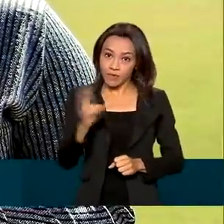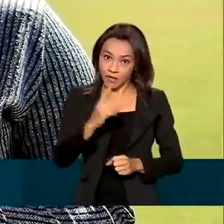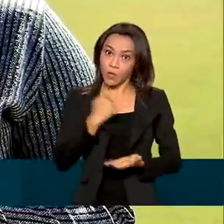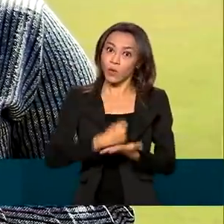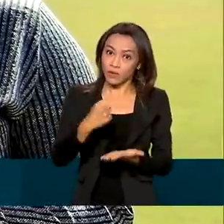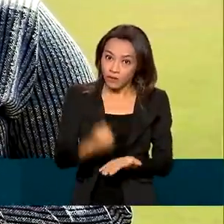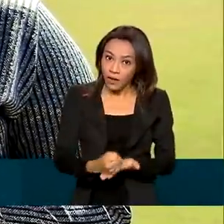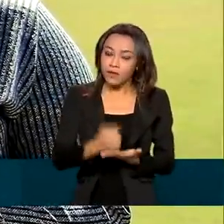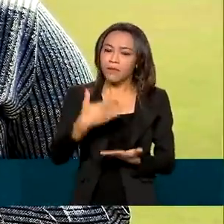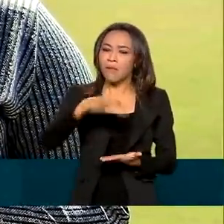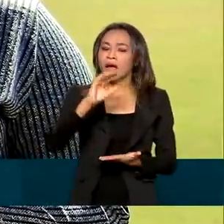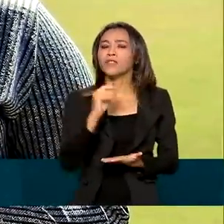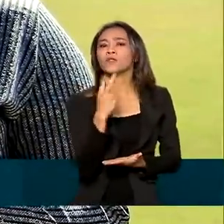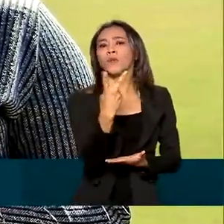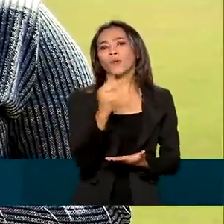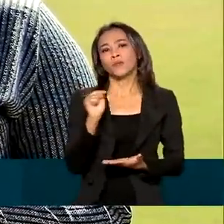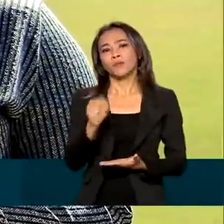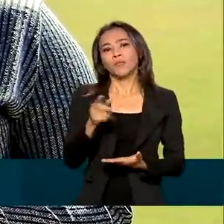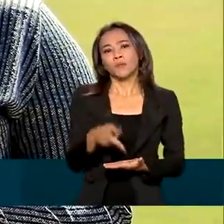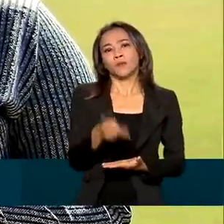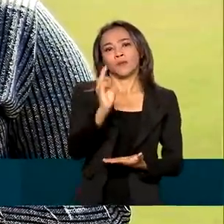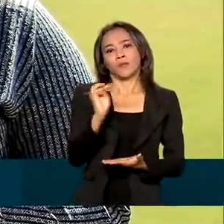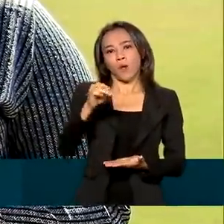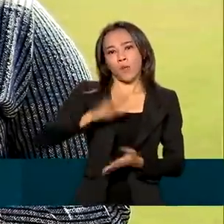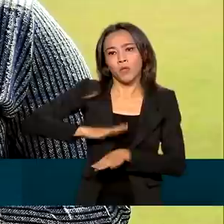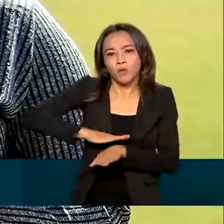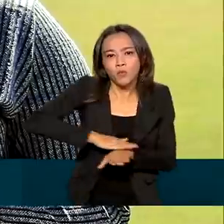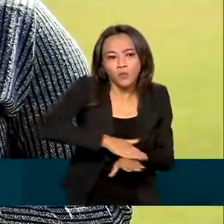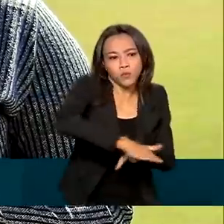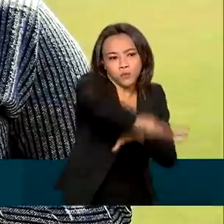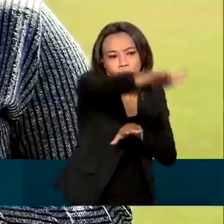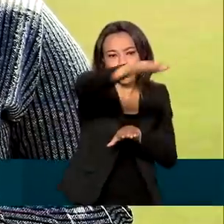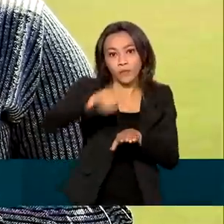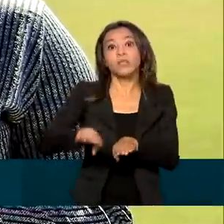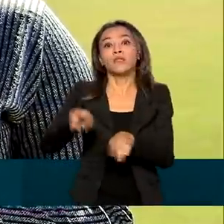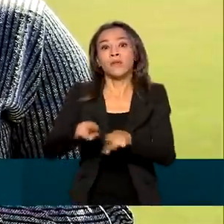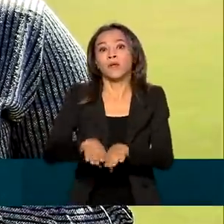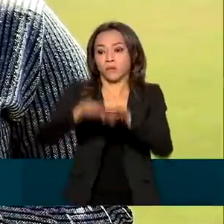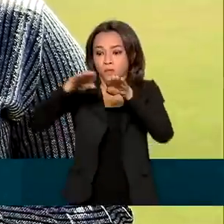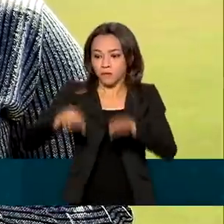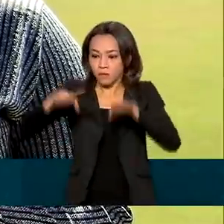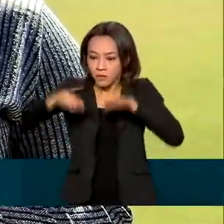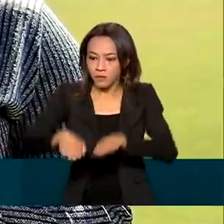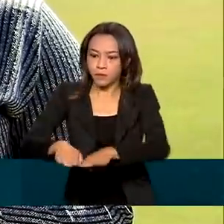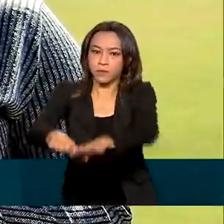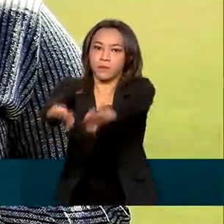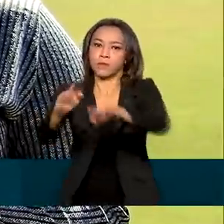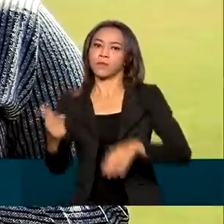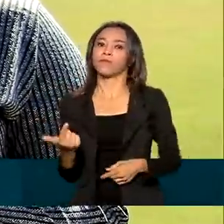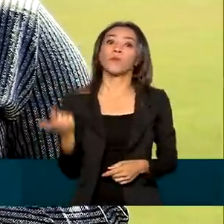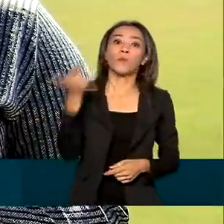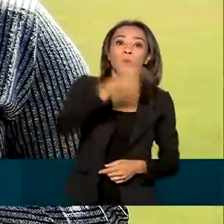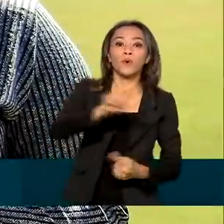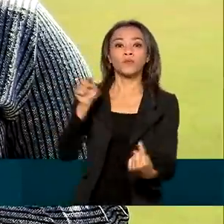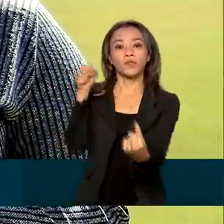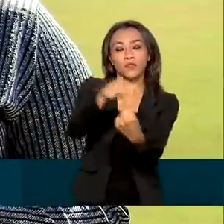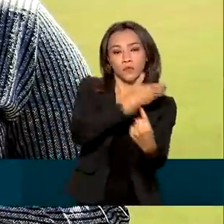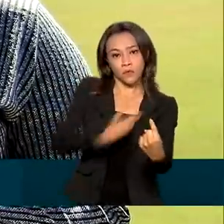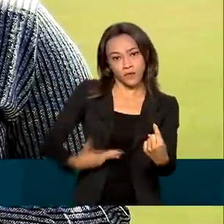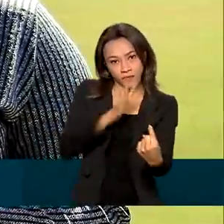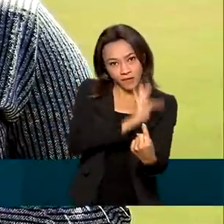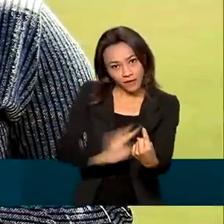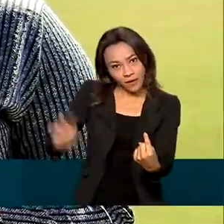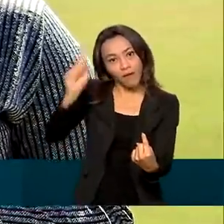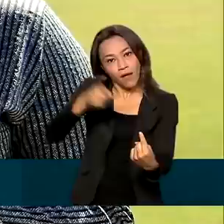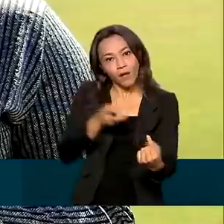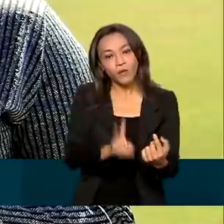mais de 2 mil quilômetros de rodovias pavimentadas e duplicadas. Um outro foco do governo federal é dar andamento às obras de